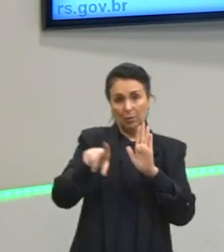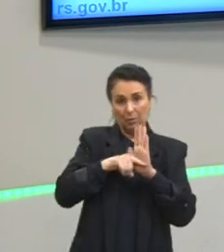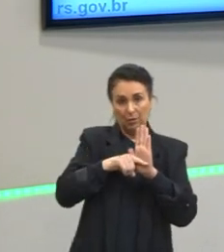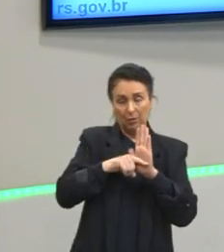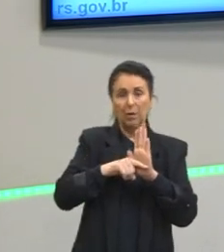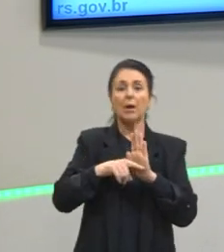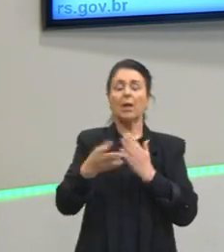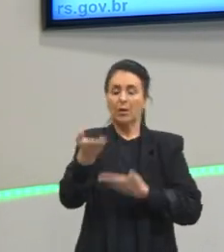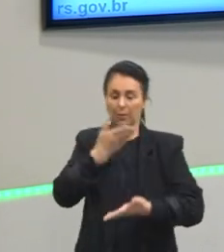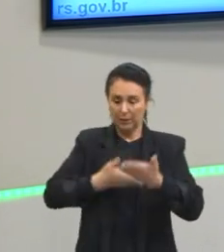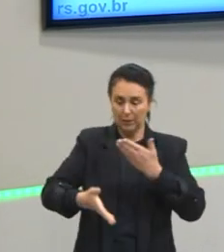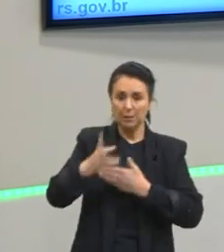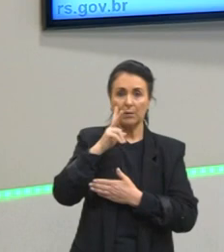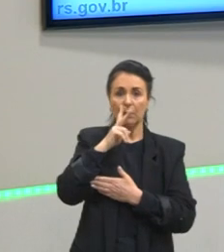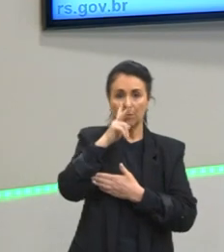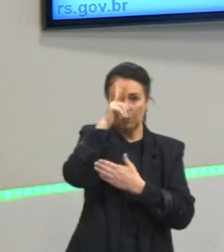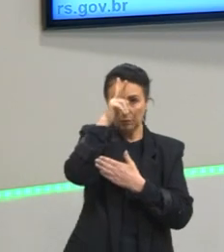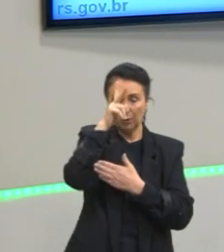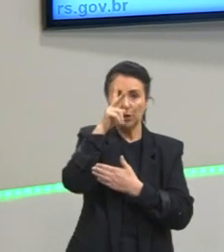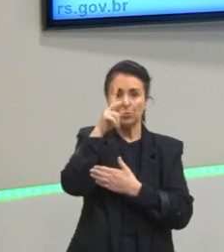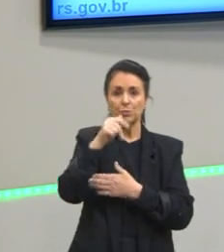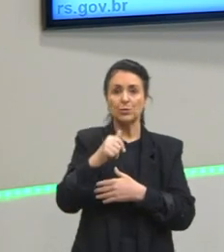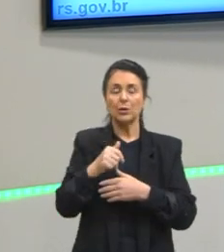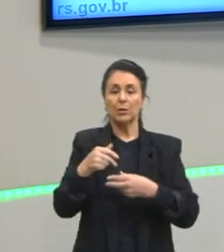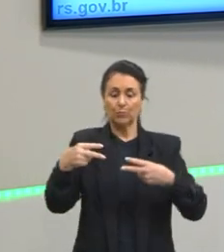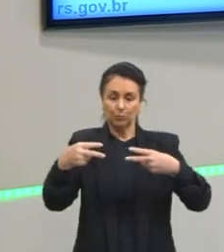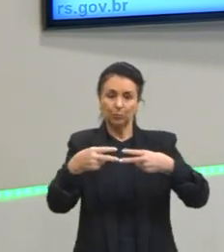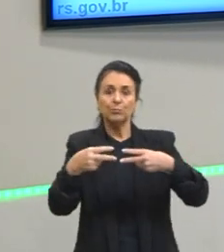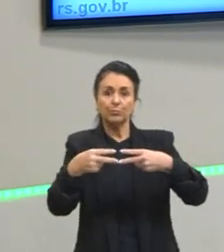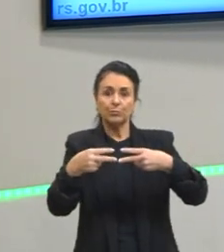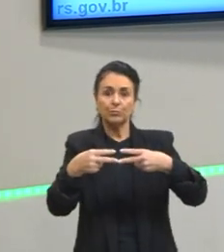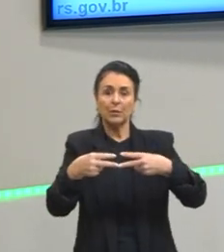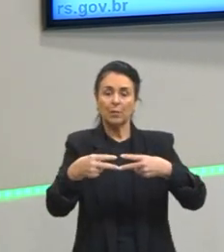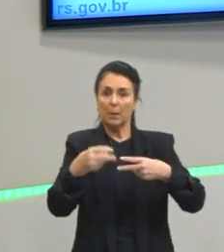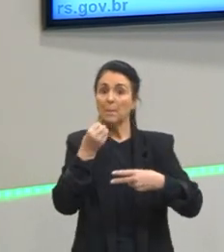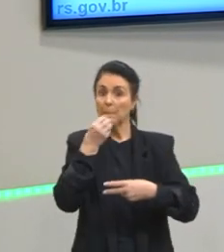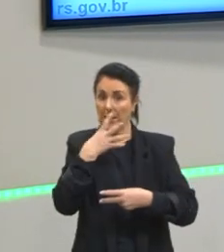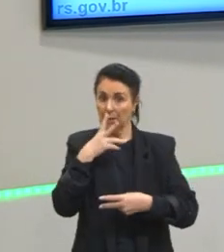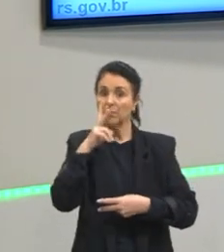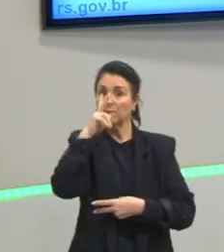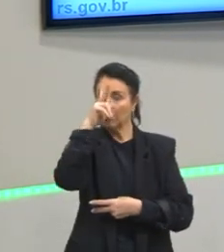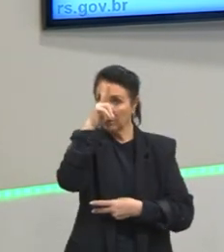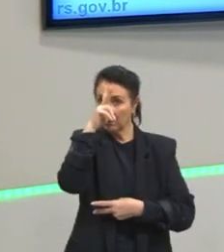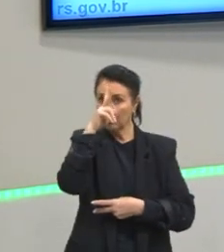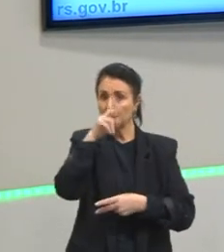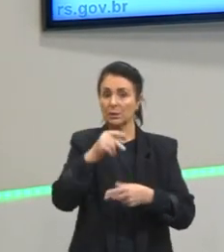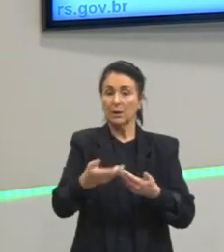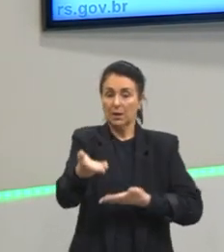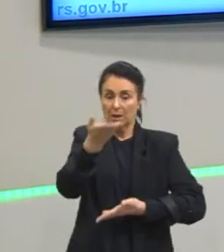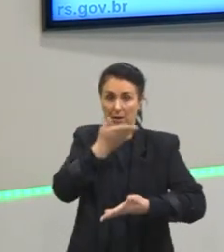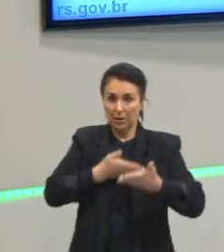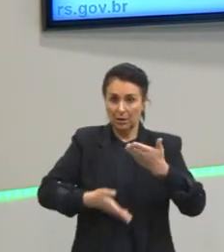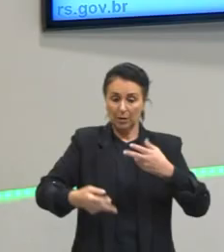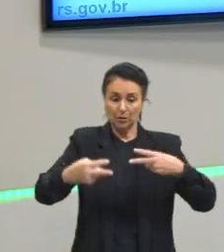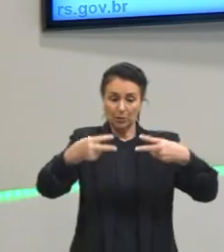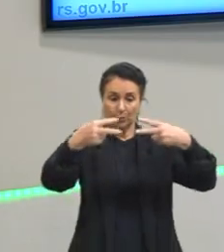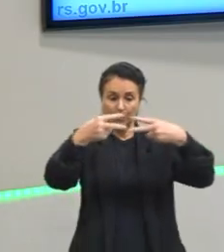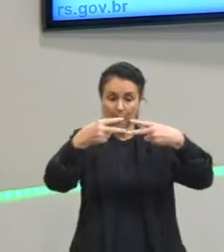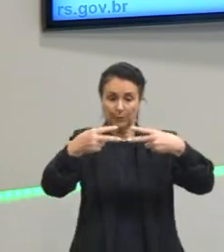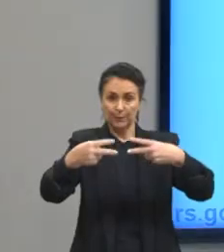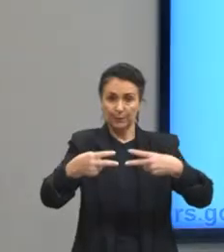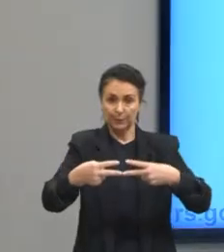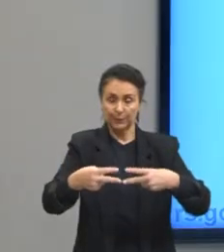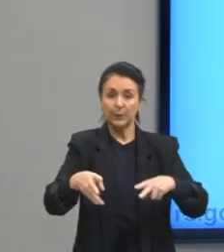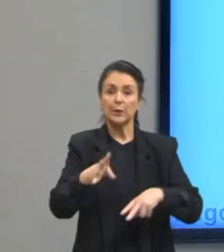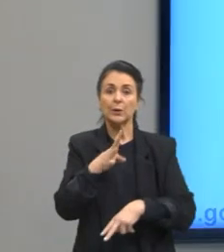bem forte, tá? Só não tão forte quanto o íon dipolo, mas é bem forte. As interações dipolo e dipolo, também